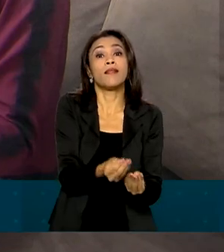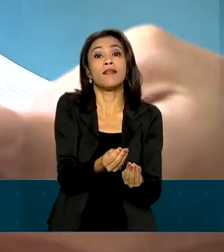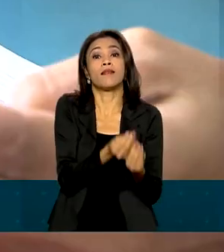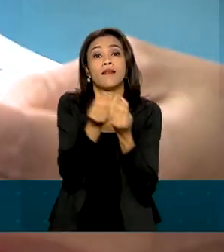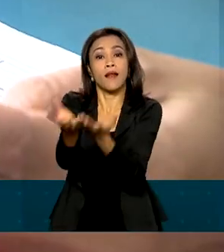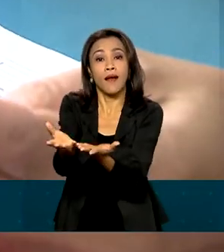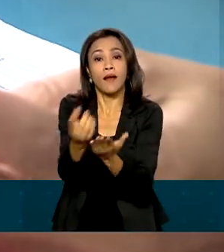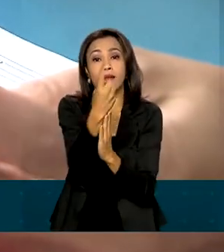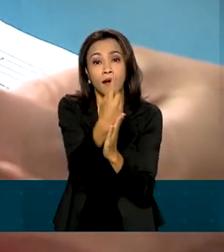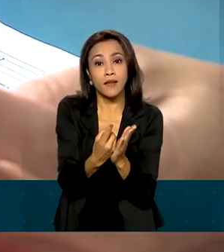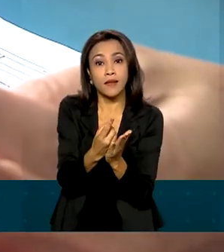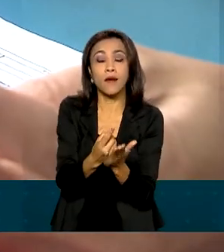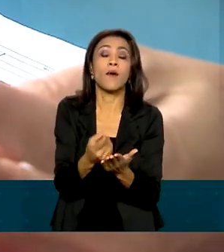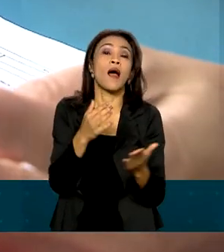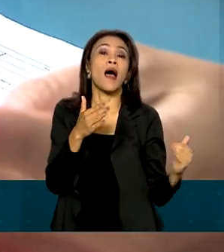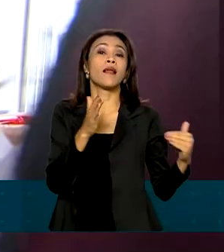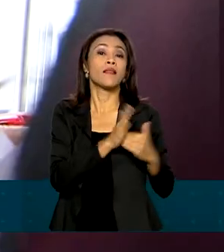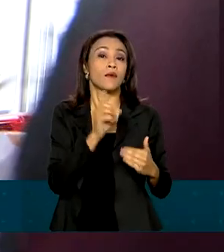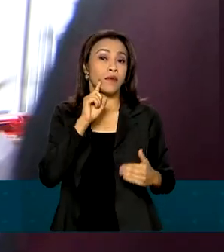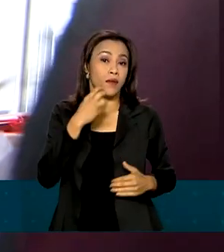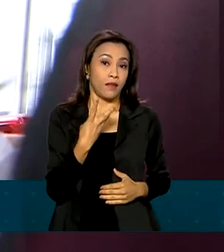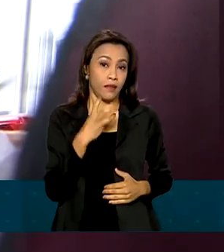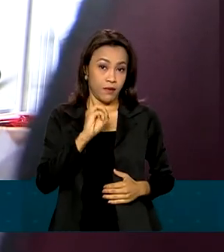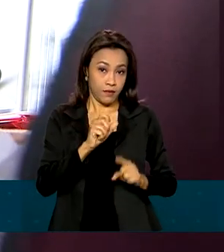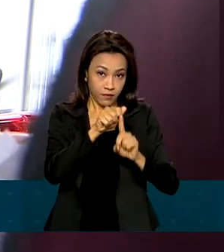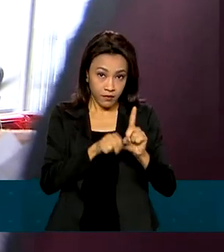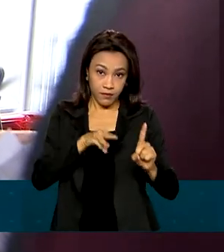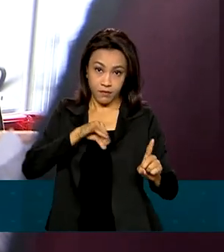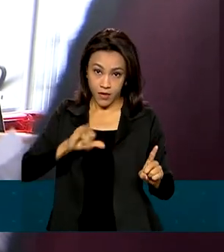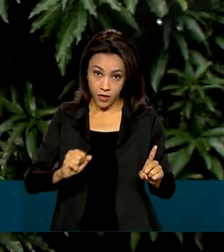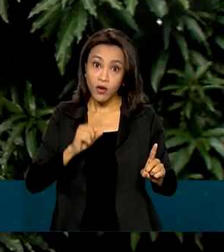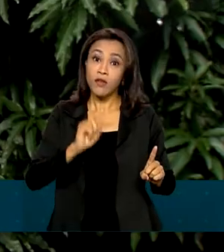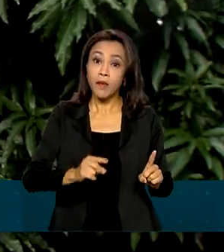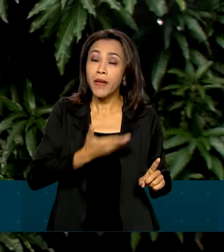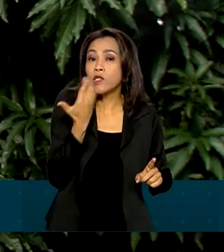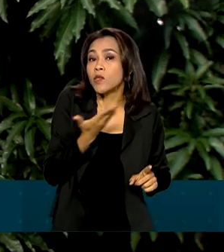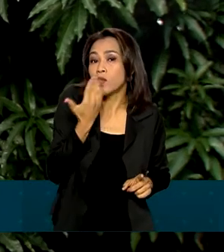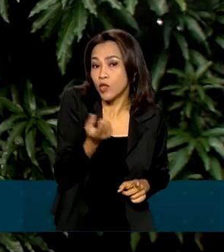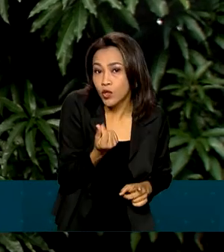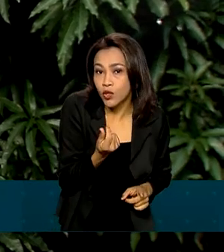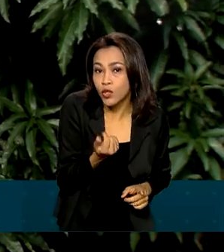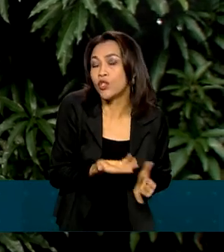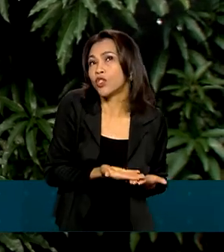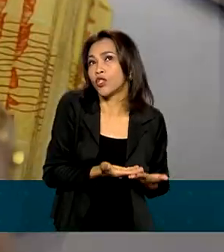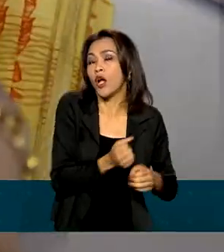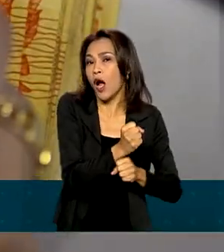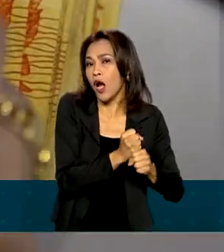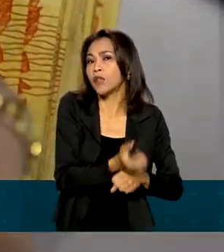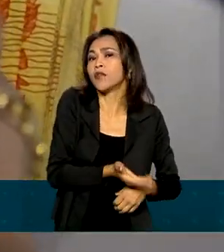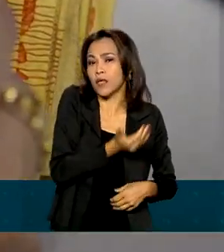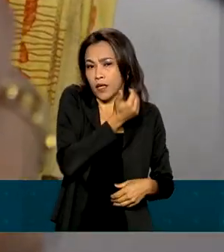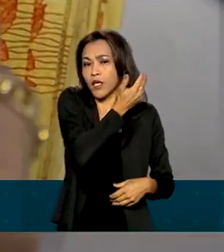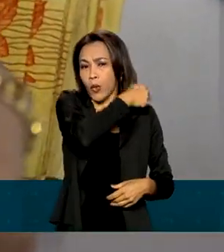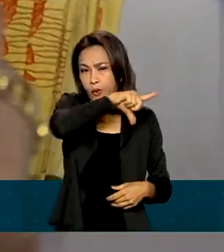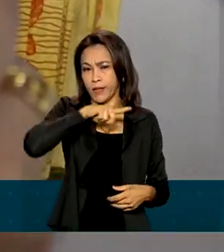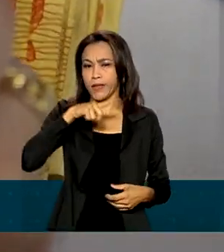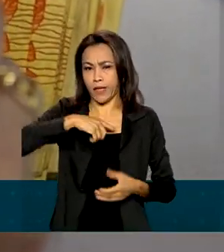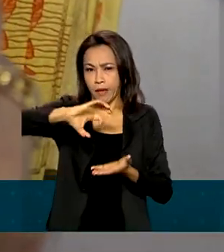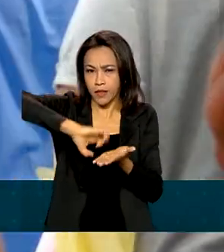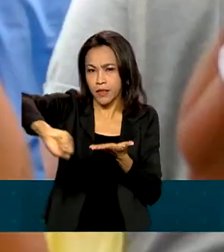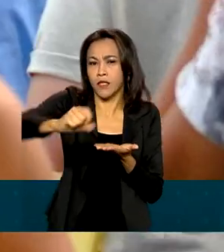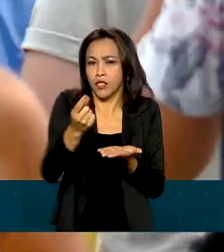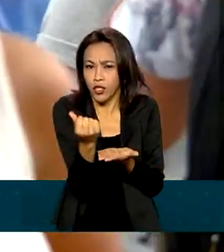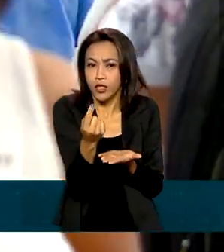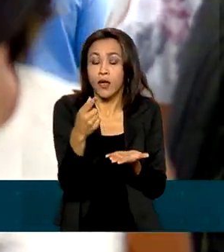o dia 30 de maio. Serão pagas ainda restituições residuais de exercícios anteriores. A consulta será